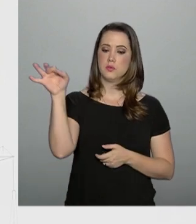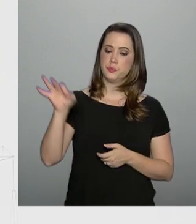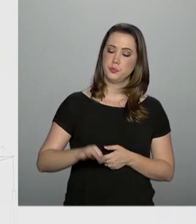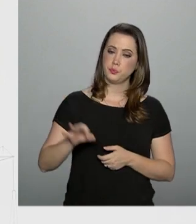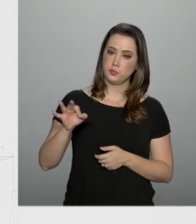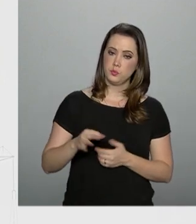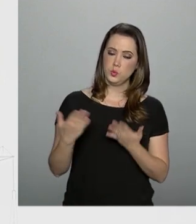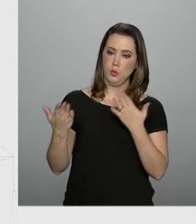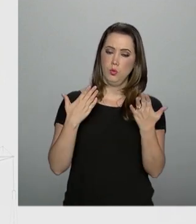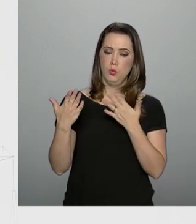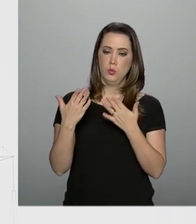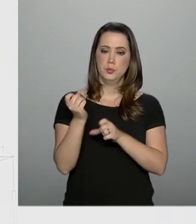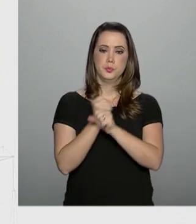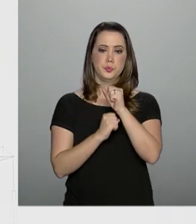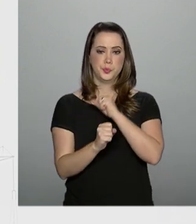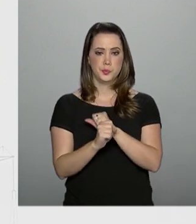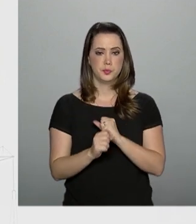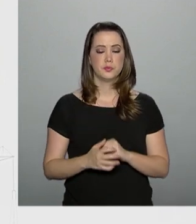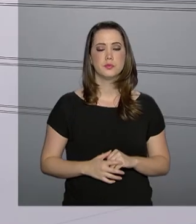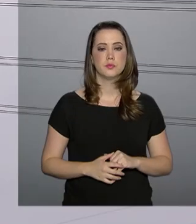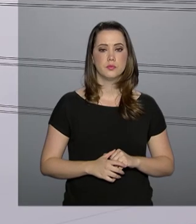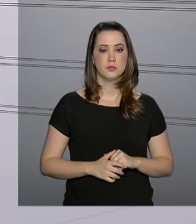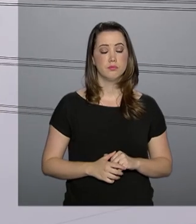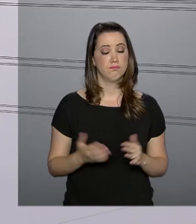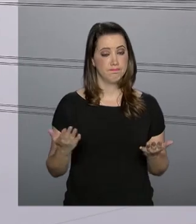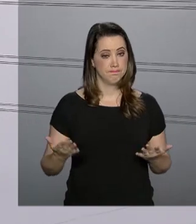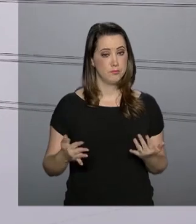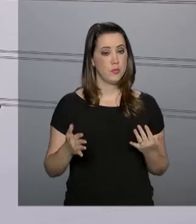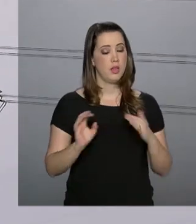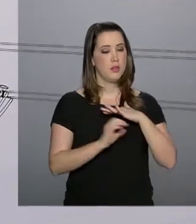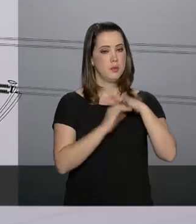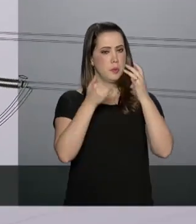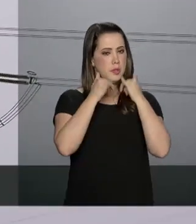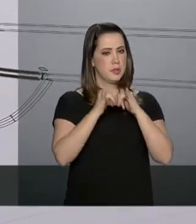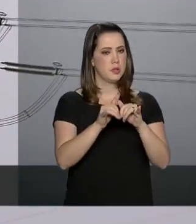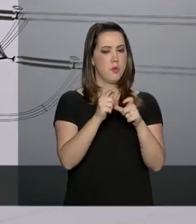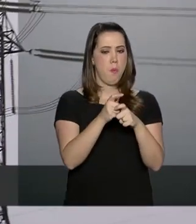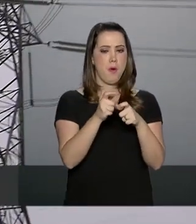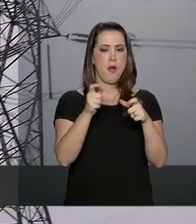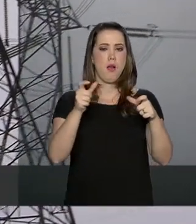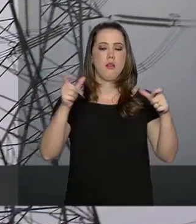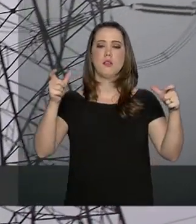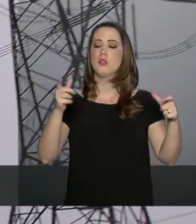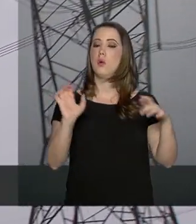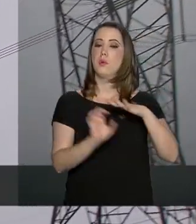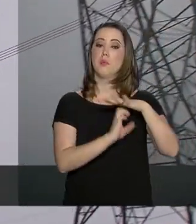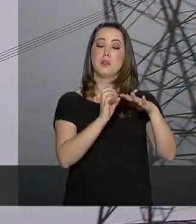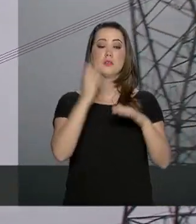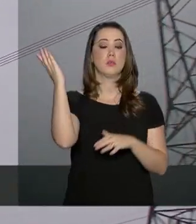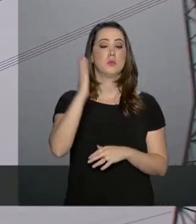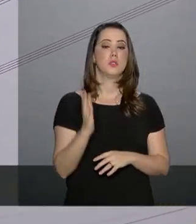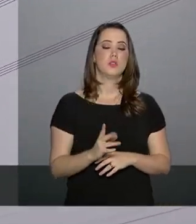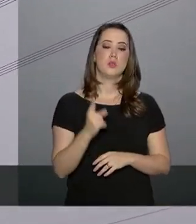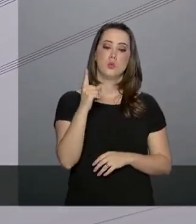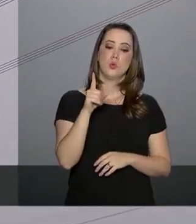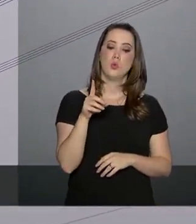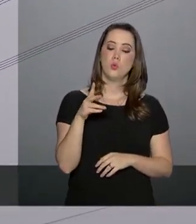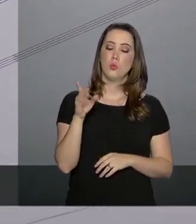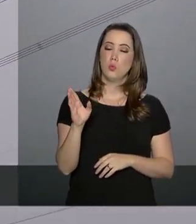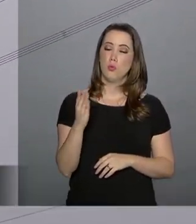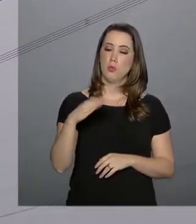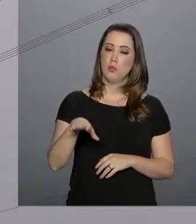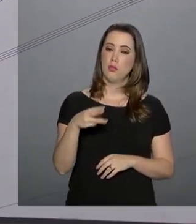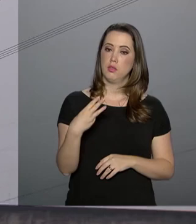% em relação a 2017. A Eletrobras é a maior elétrica do Brasil, com um terço da